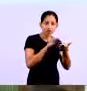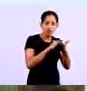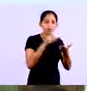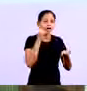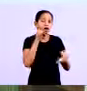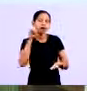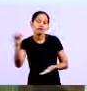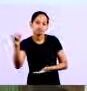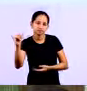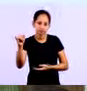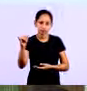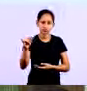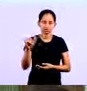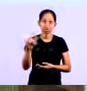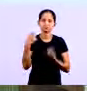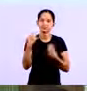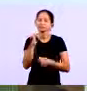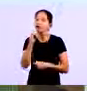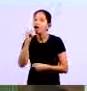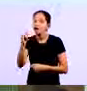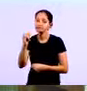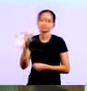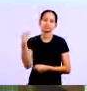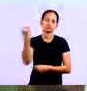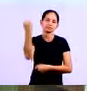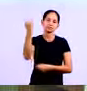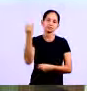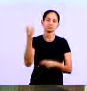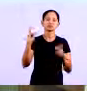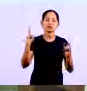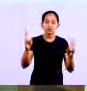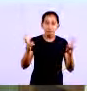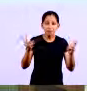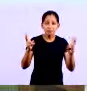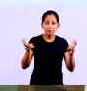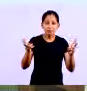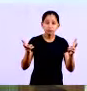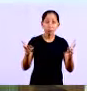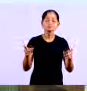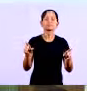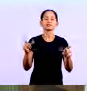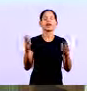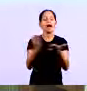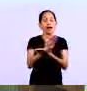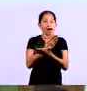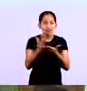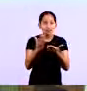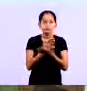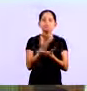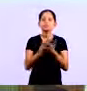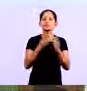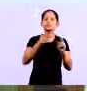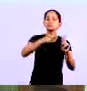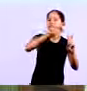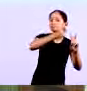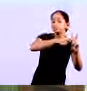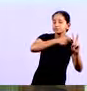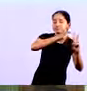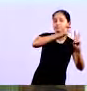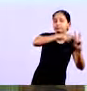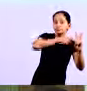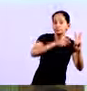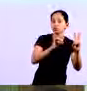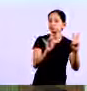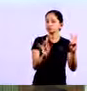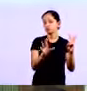bre-se bem, você tem que ter uma política de vendas compatível com o seu capital de giro. Muitas vezes você tem condição de trabalhar com um prazo menor e dar um prazo maior